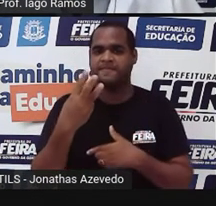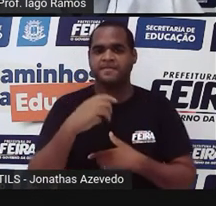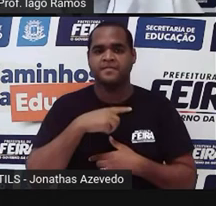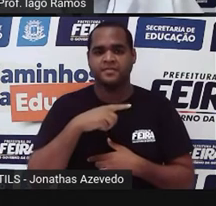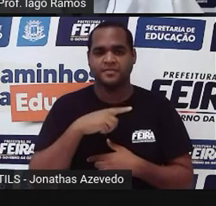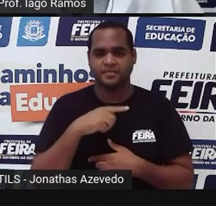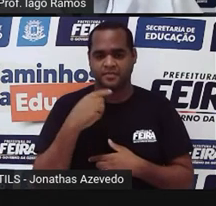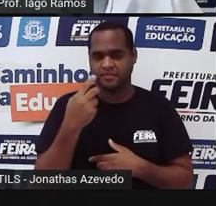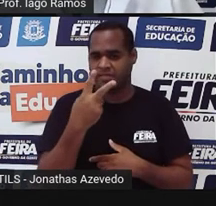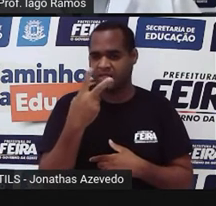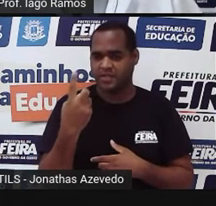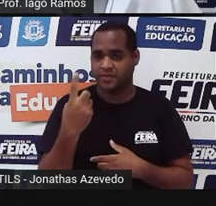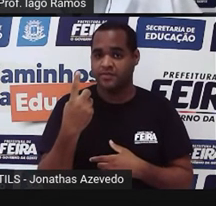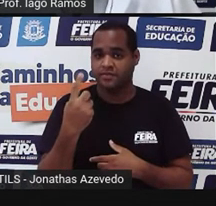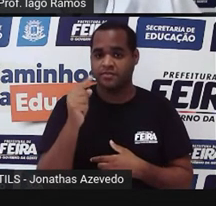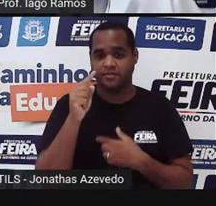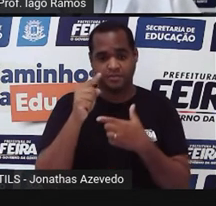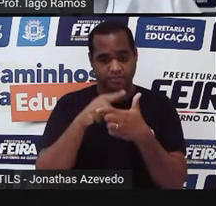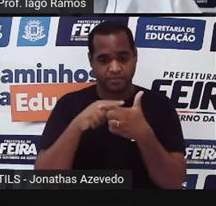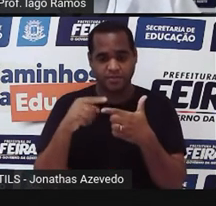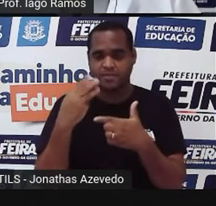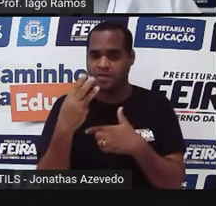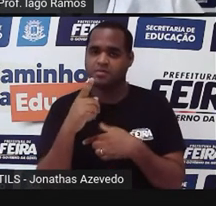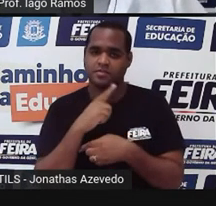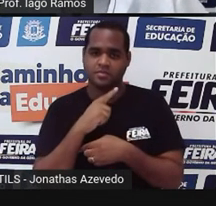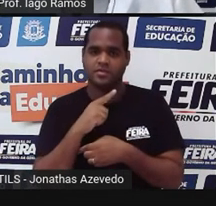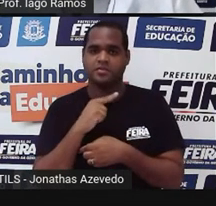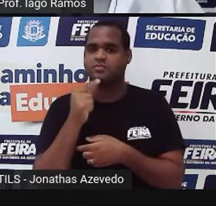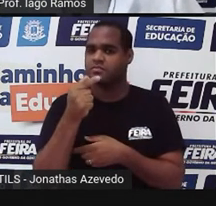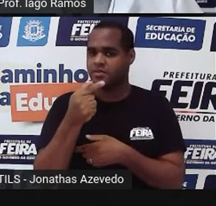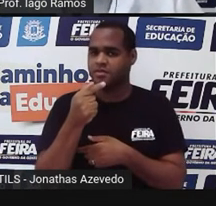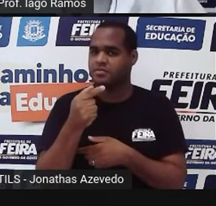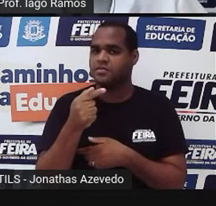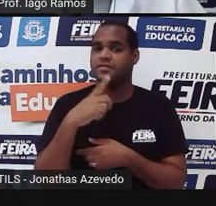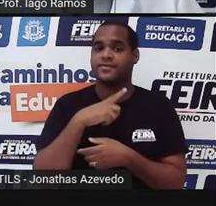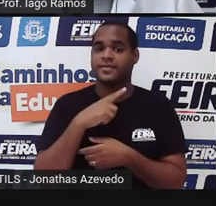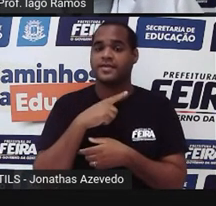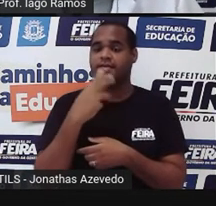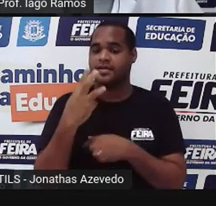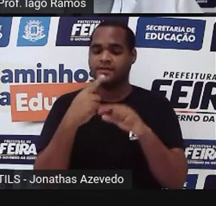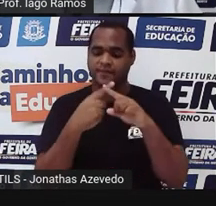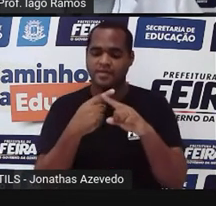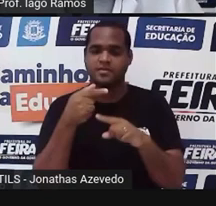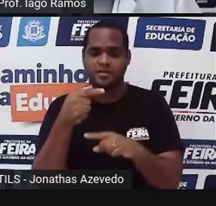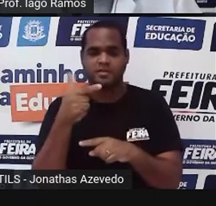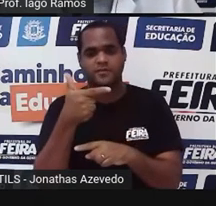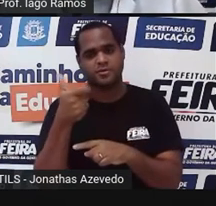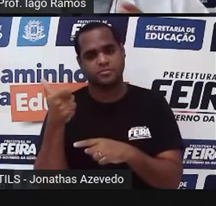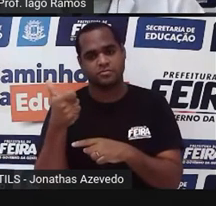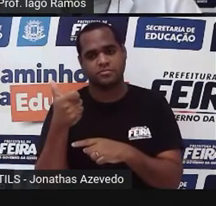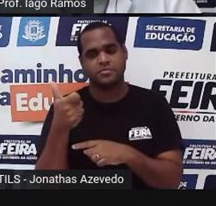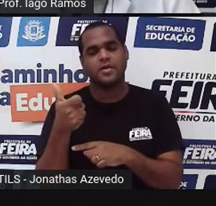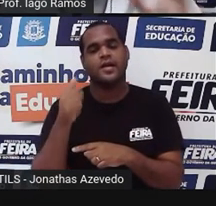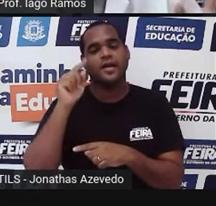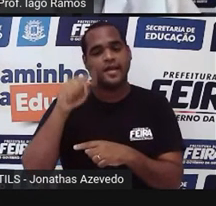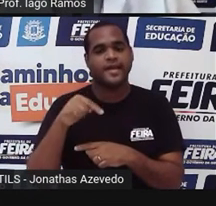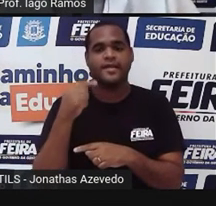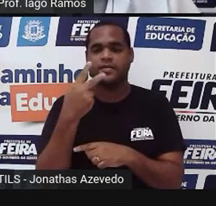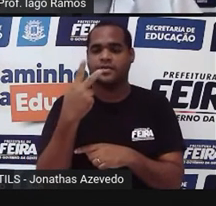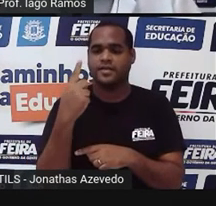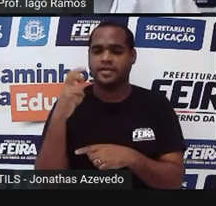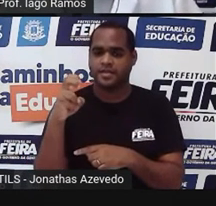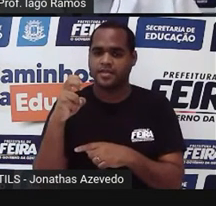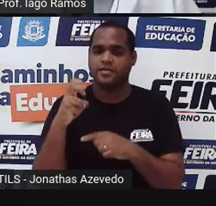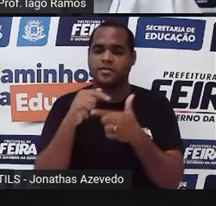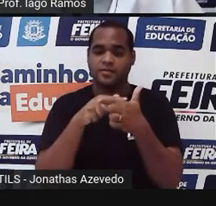21 dividido por 3 dá 7. Porque 3 vezes 7, 21. Então, 215 dividido por 30 vai dar